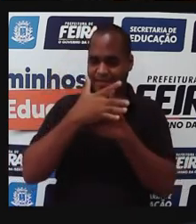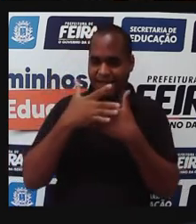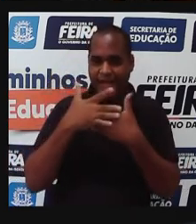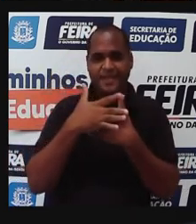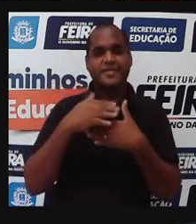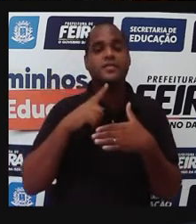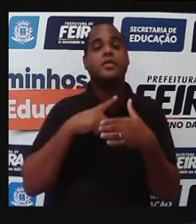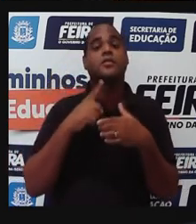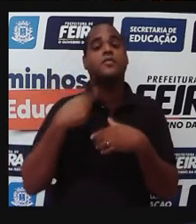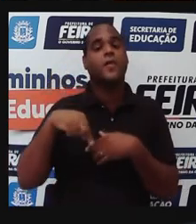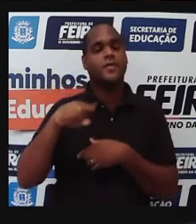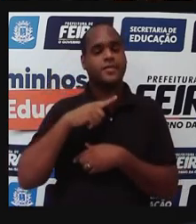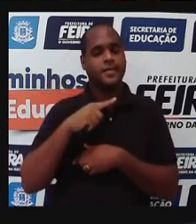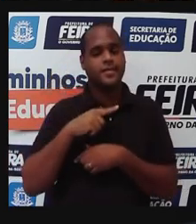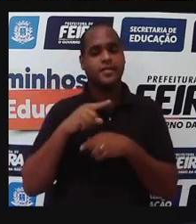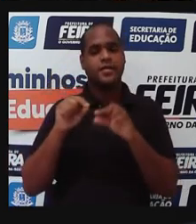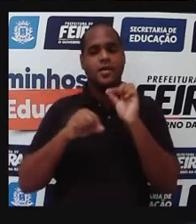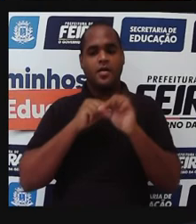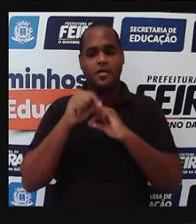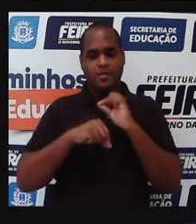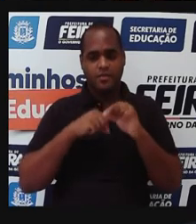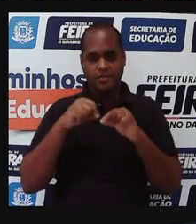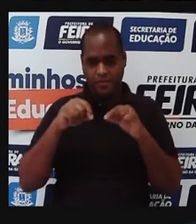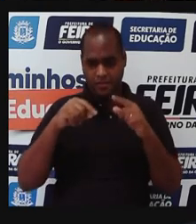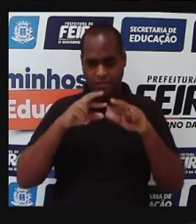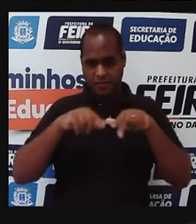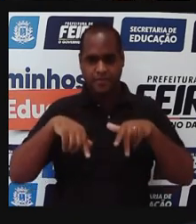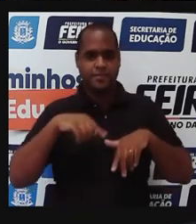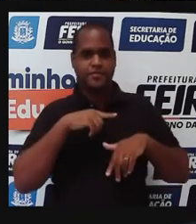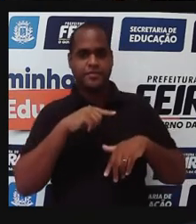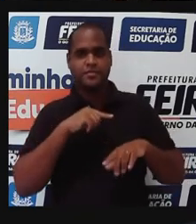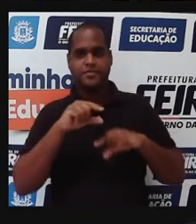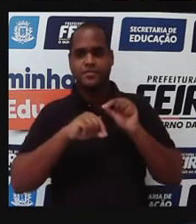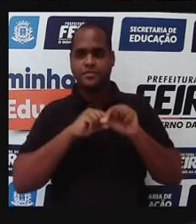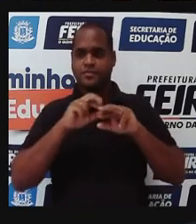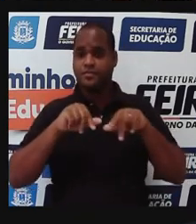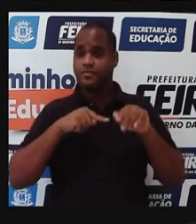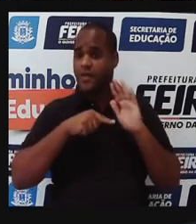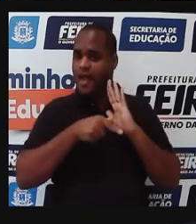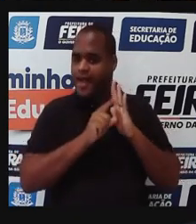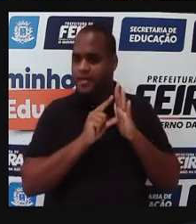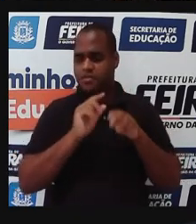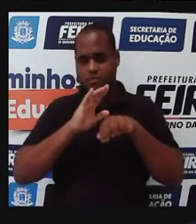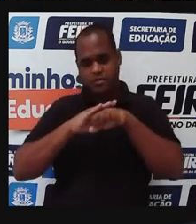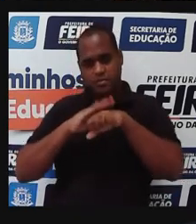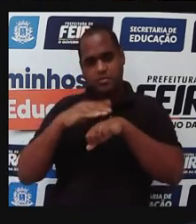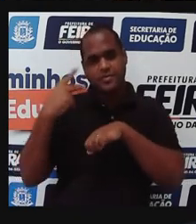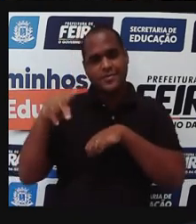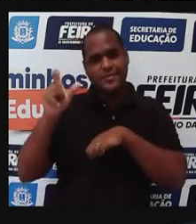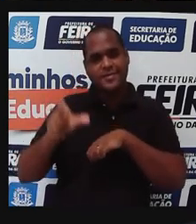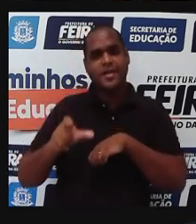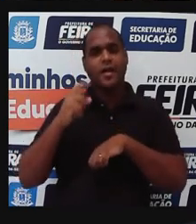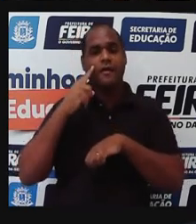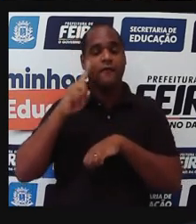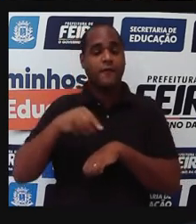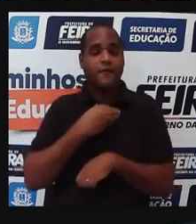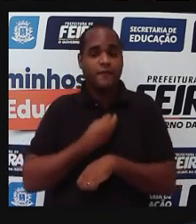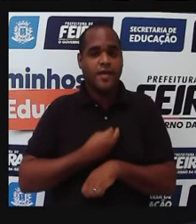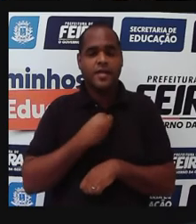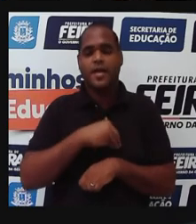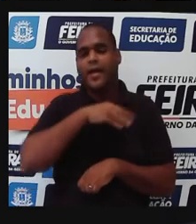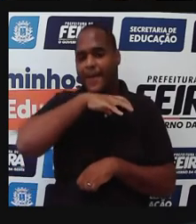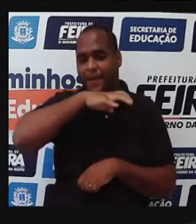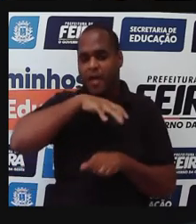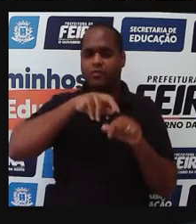acabamos agora indo, né, ocupando esses espaços que antes eram desses seres vivos, que antes eram desses micro-organismos, desses